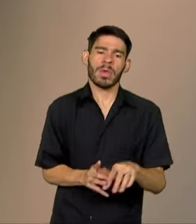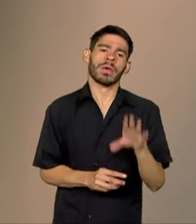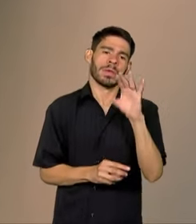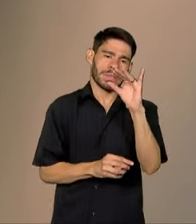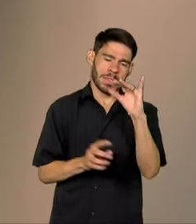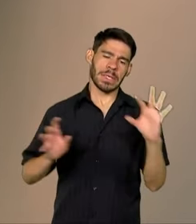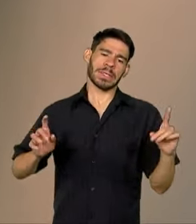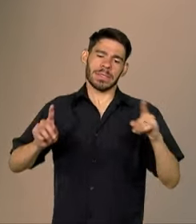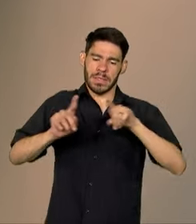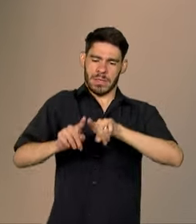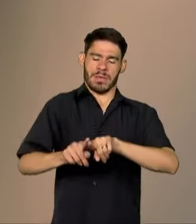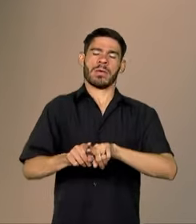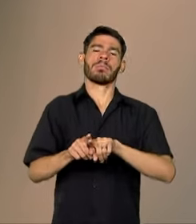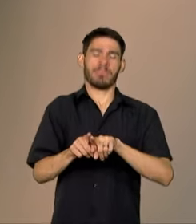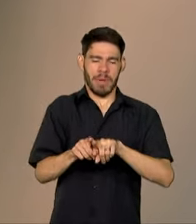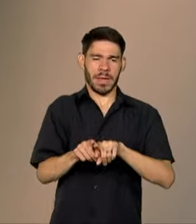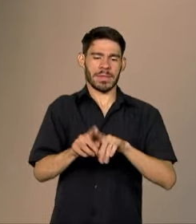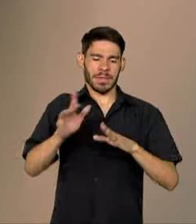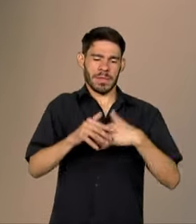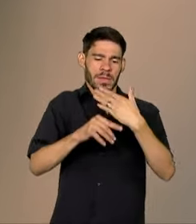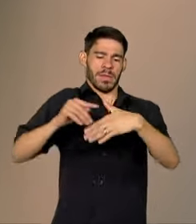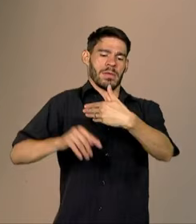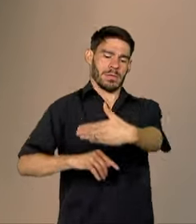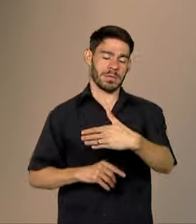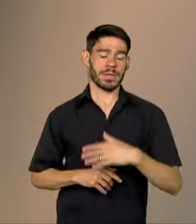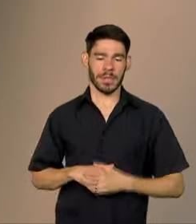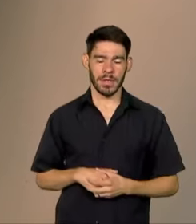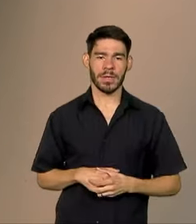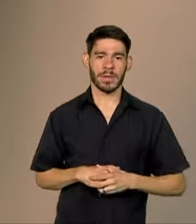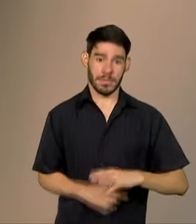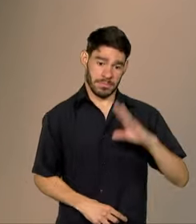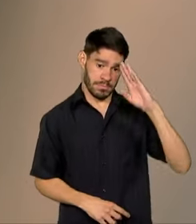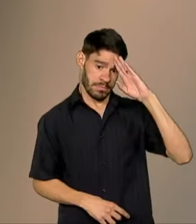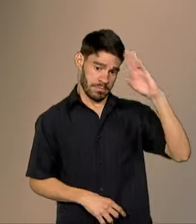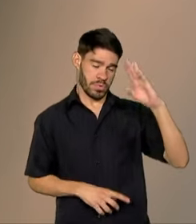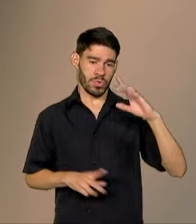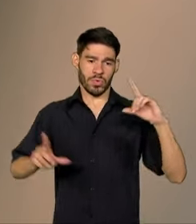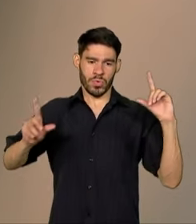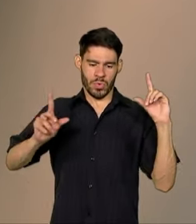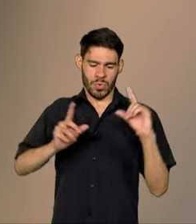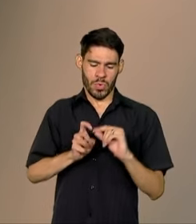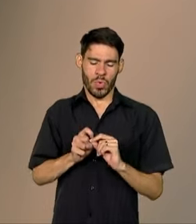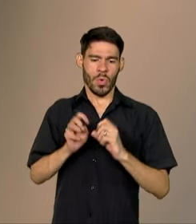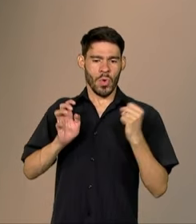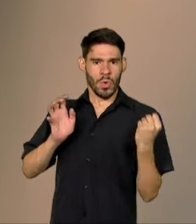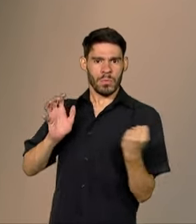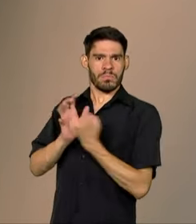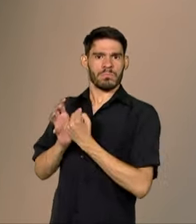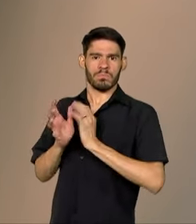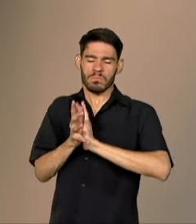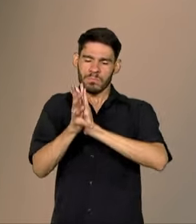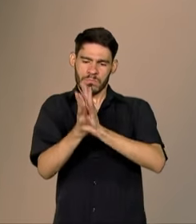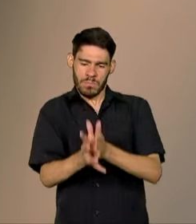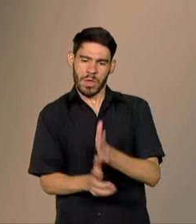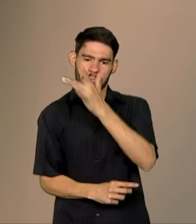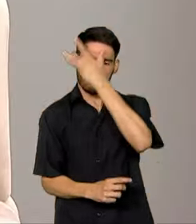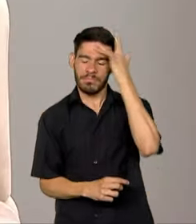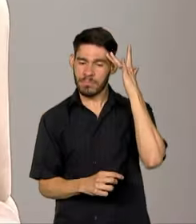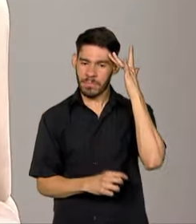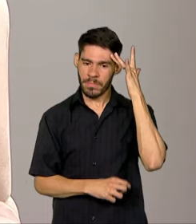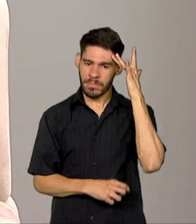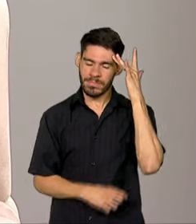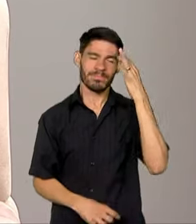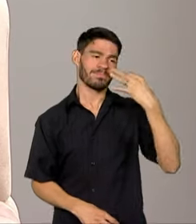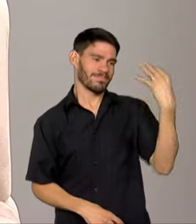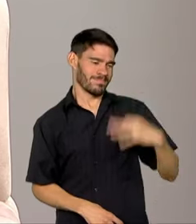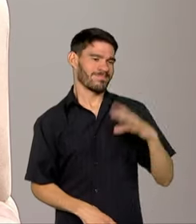parceiras neste processo, inclusive, de reduzir o estigma e preconceito que essas pessoas sofrem. Tá